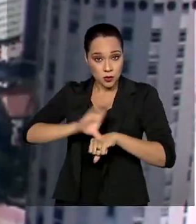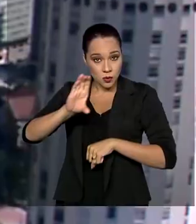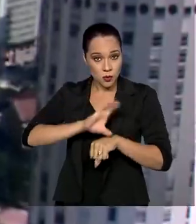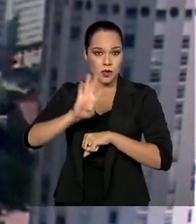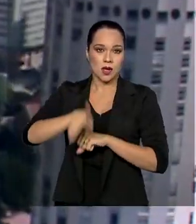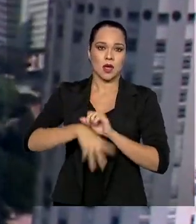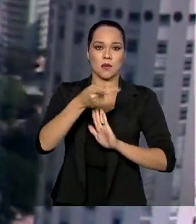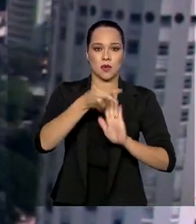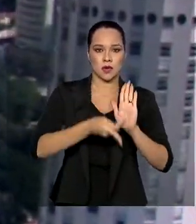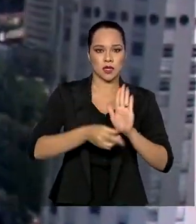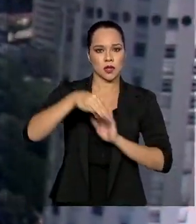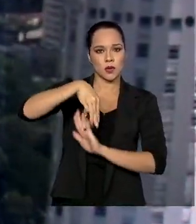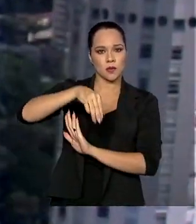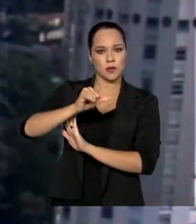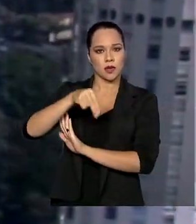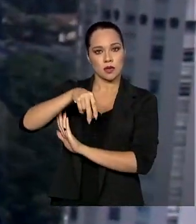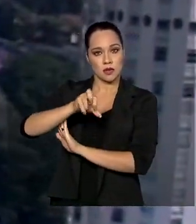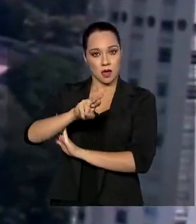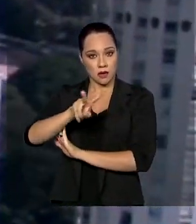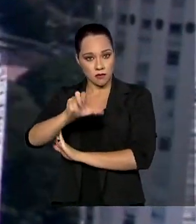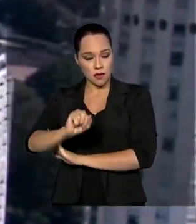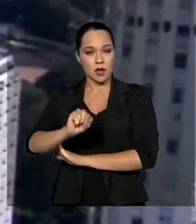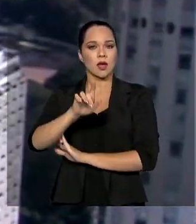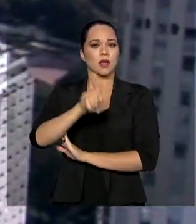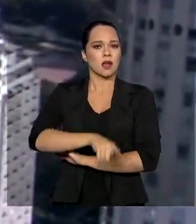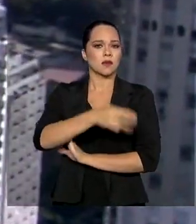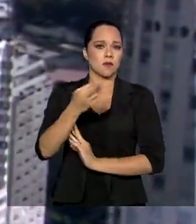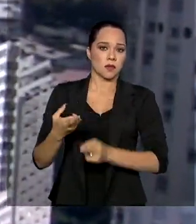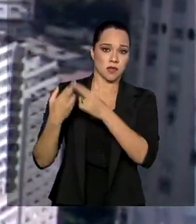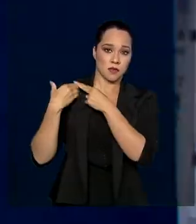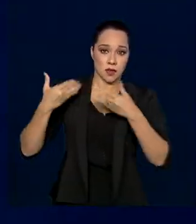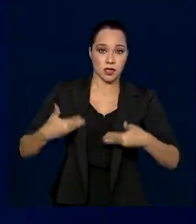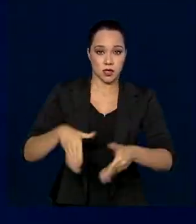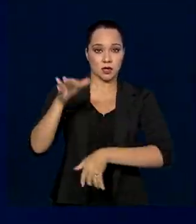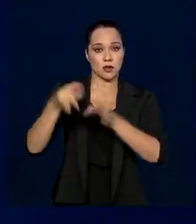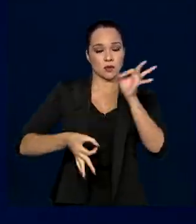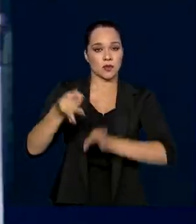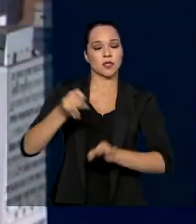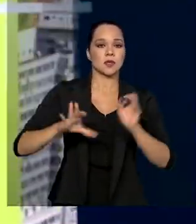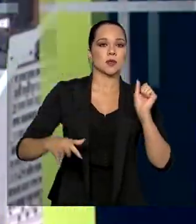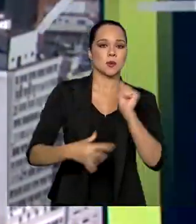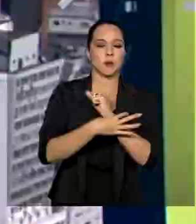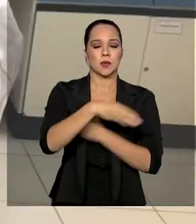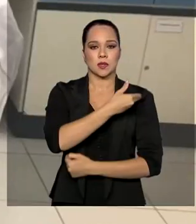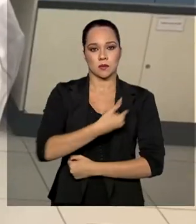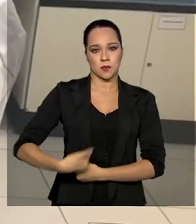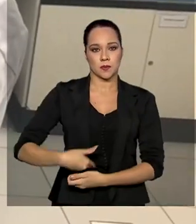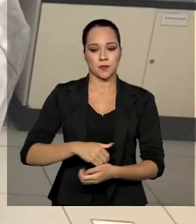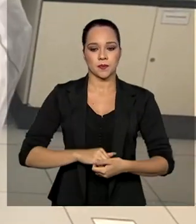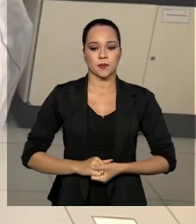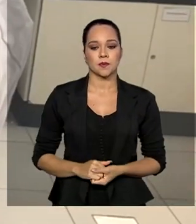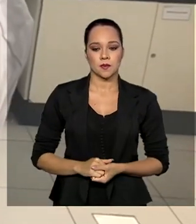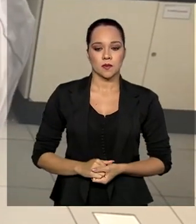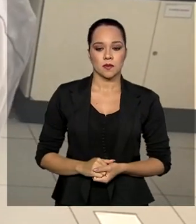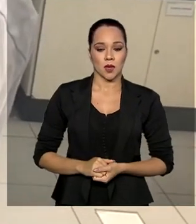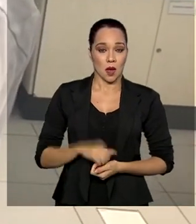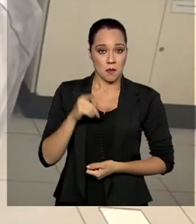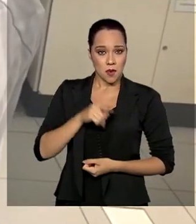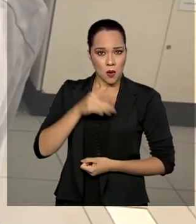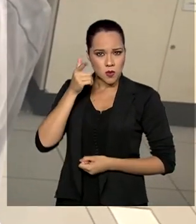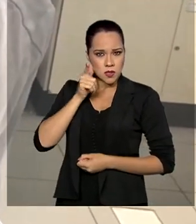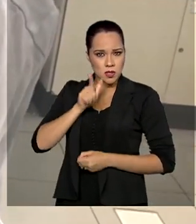projeto Minerva, coordenado pelo Ministério da Justiça e Segurança Pública. Para reconhecer